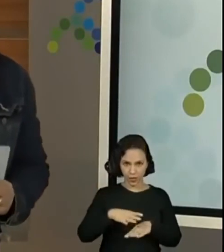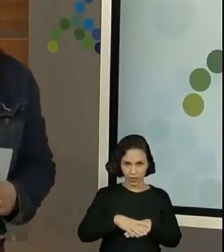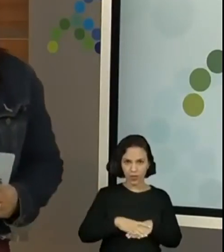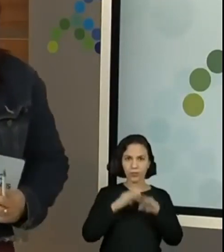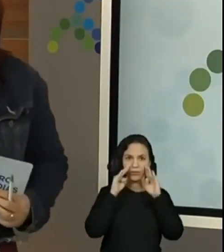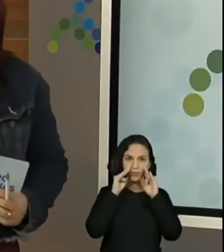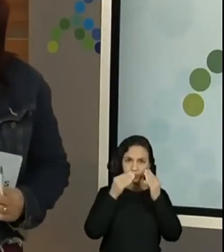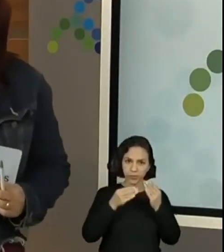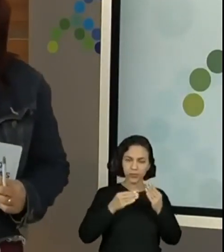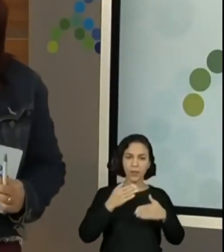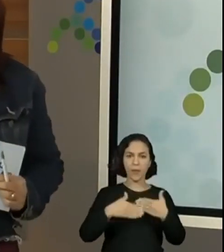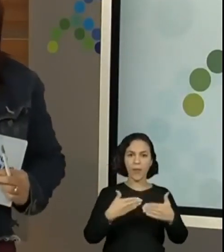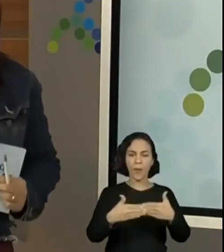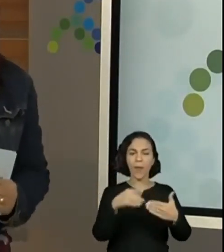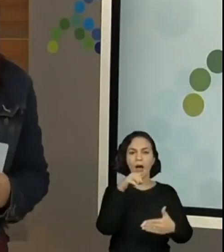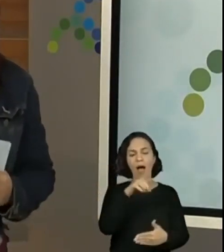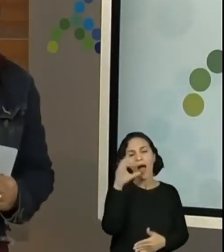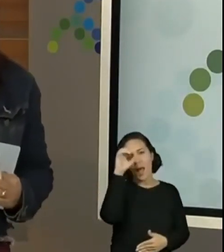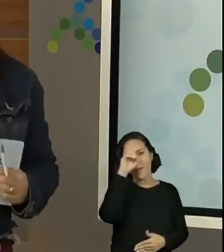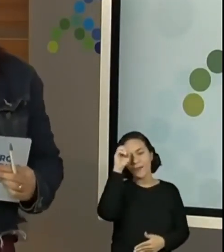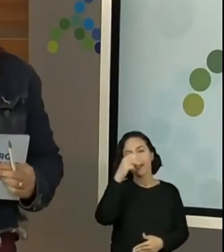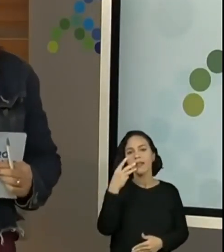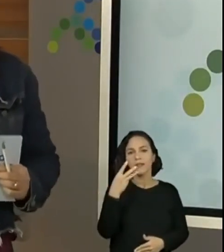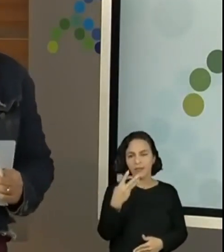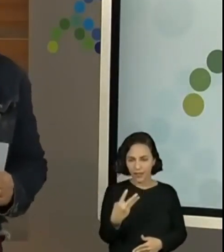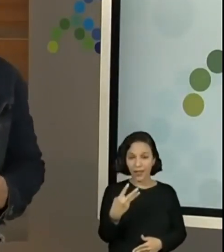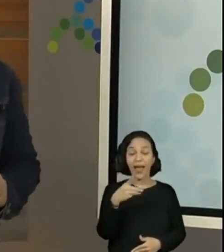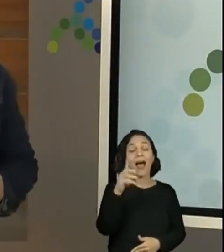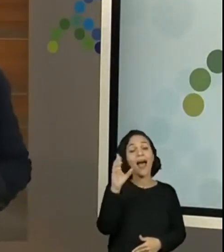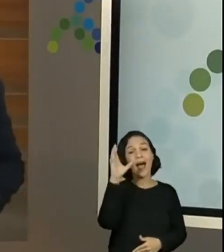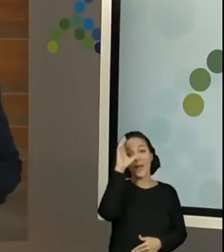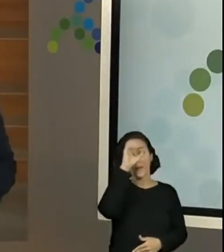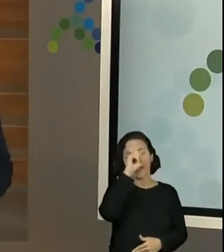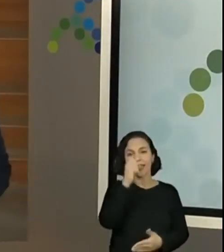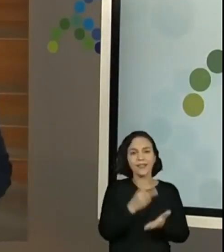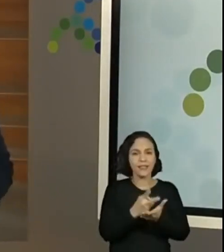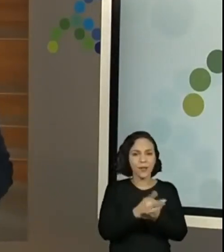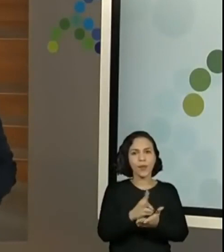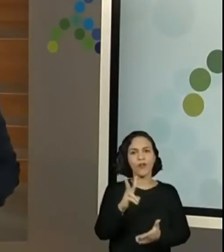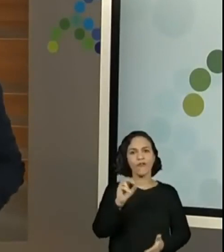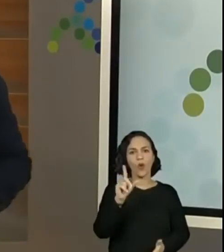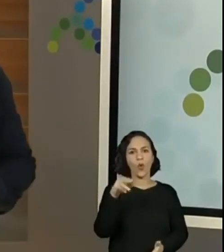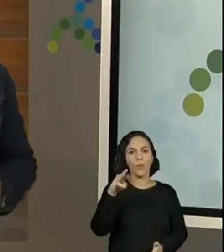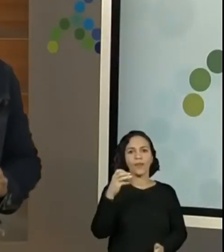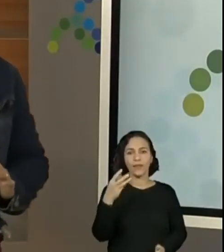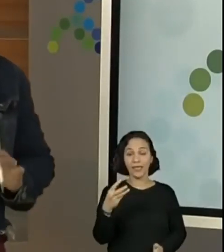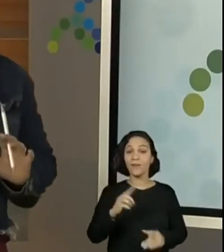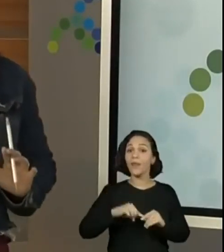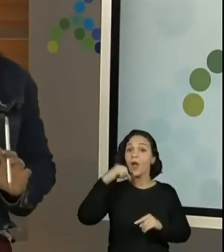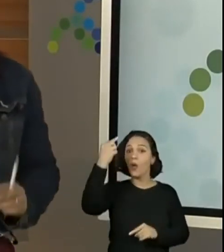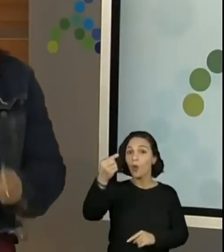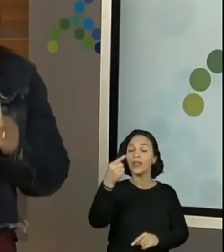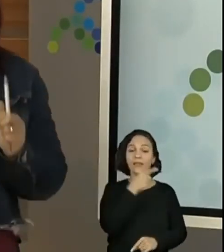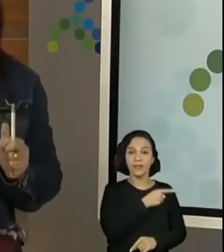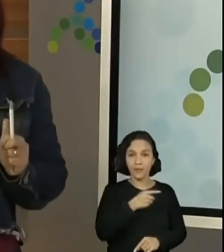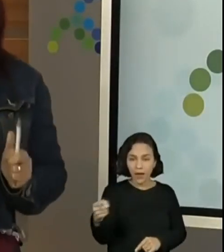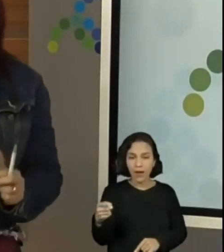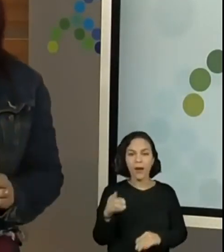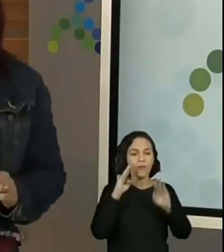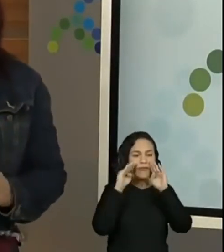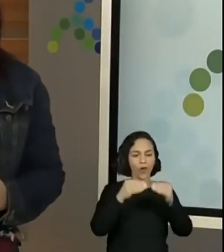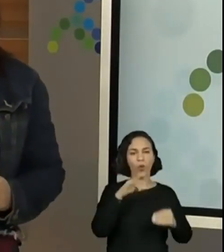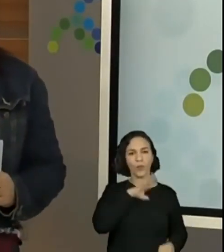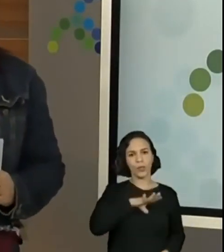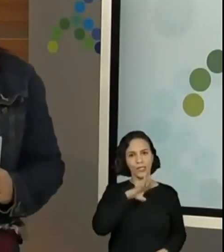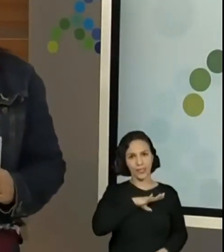desenvolvimento do Aprender Sempre, volume 3, tá bom? na semana que vem, vamos dar exclusividade para a língua portuguesa, tá? Ontem